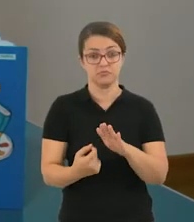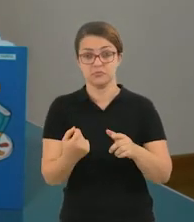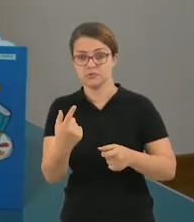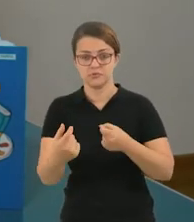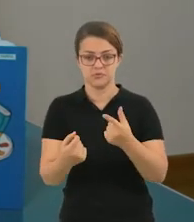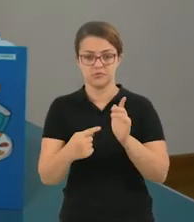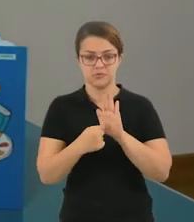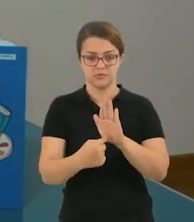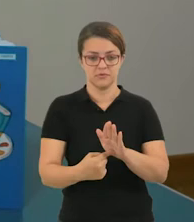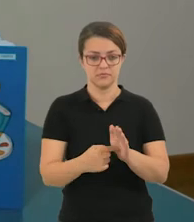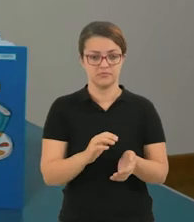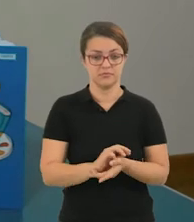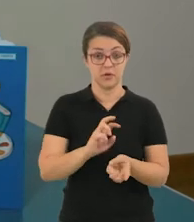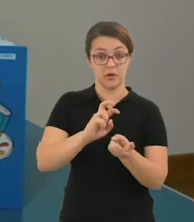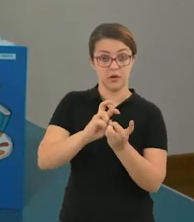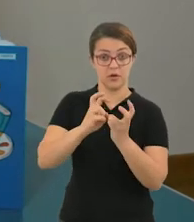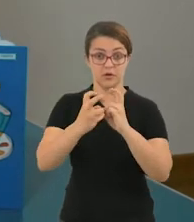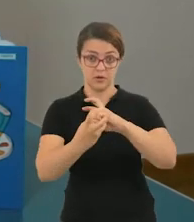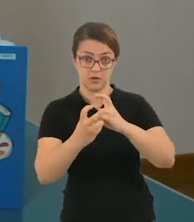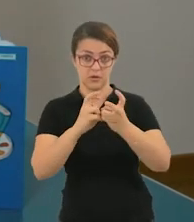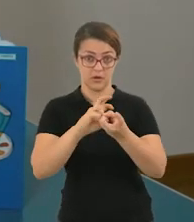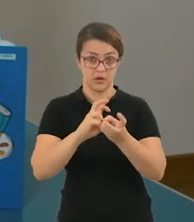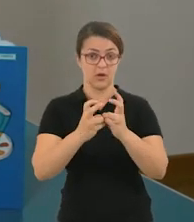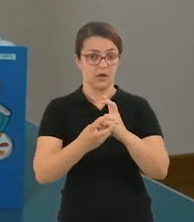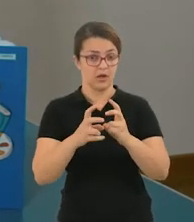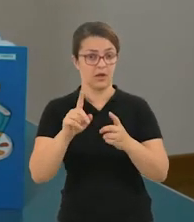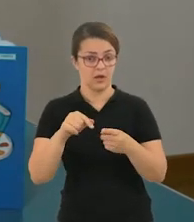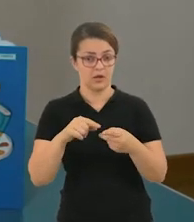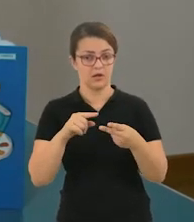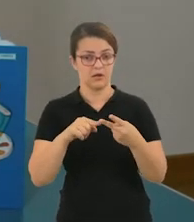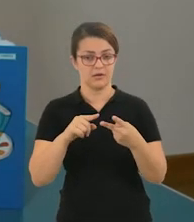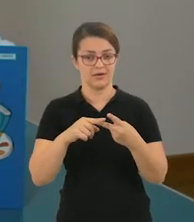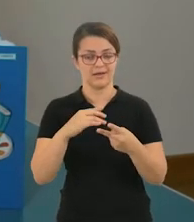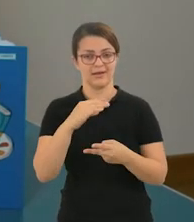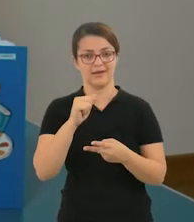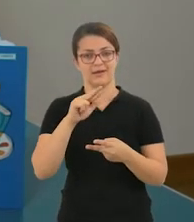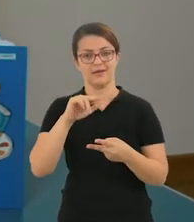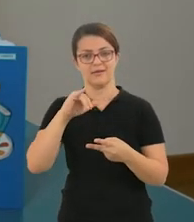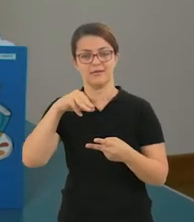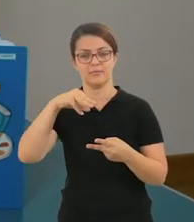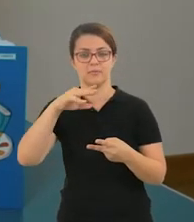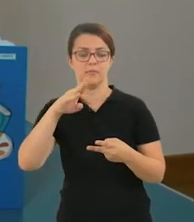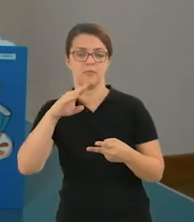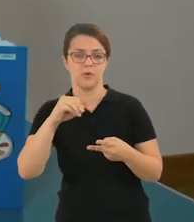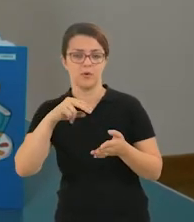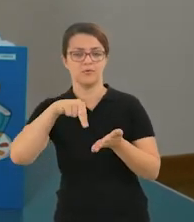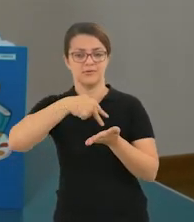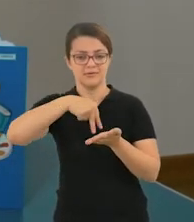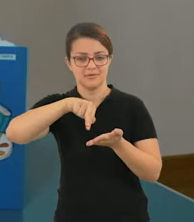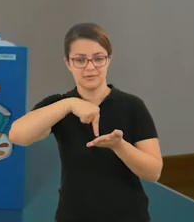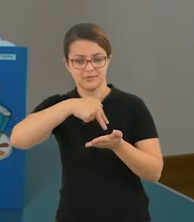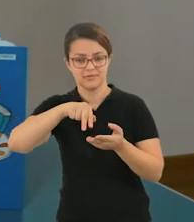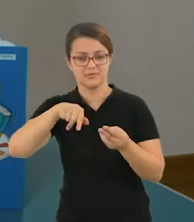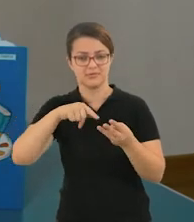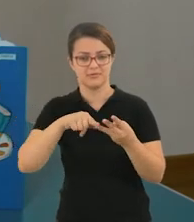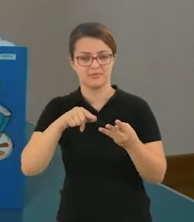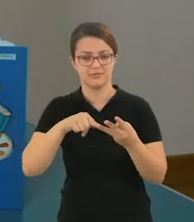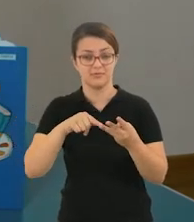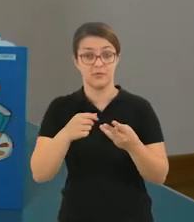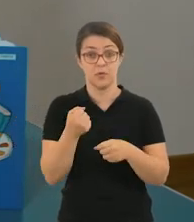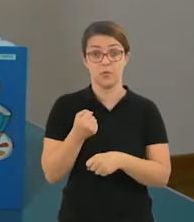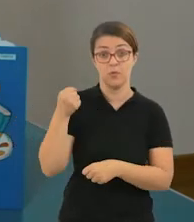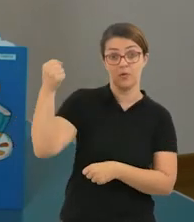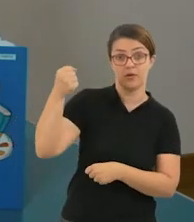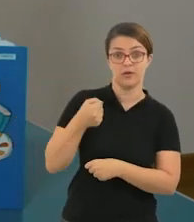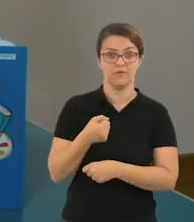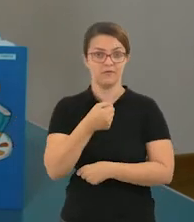dessas manifestações. A capoeira é uma manifestação cultural. O carimbó é uma dança de uma manifestação cultural também.